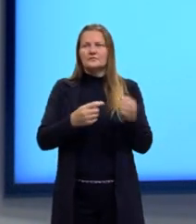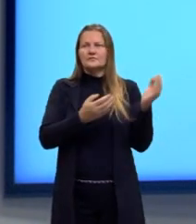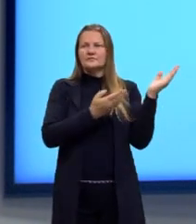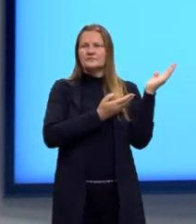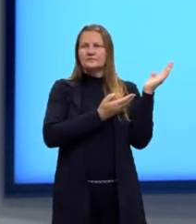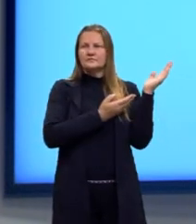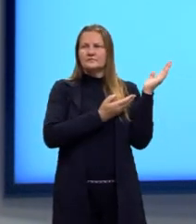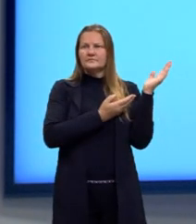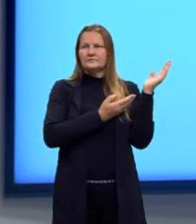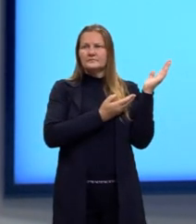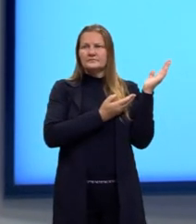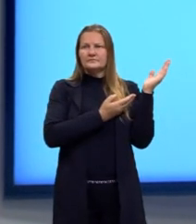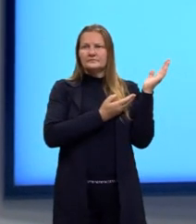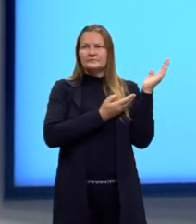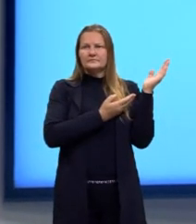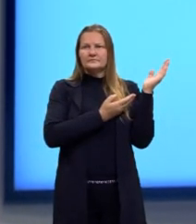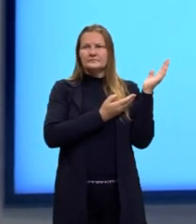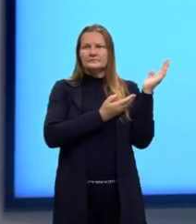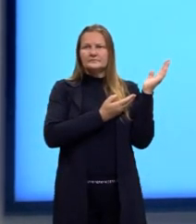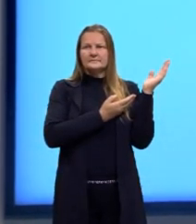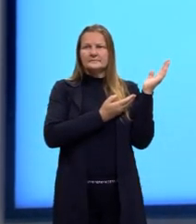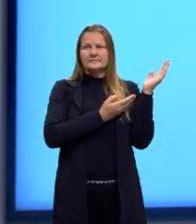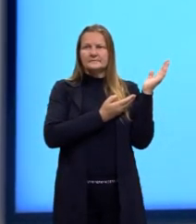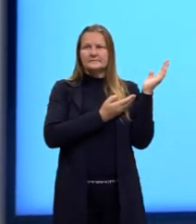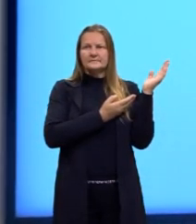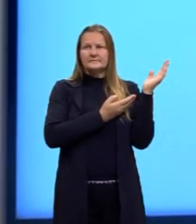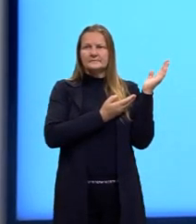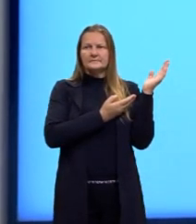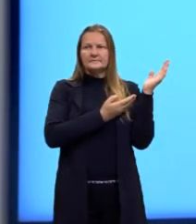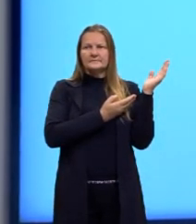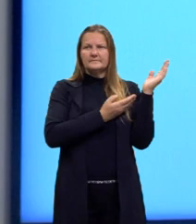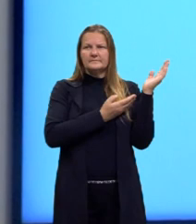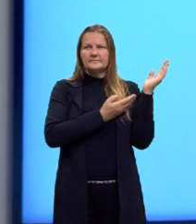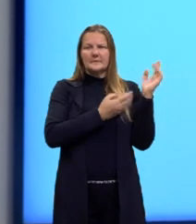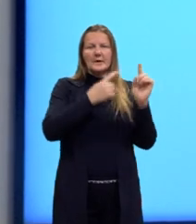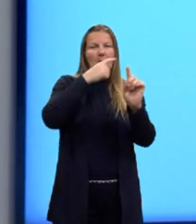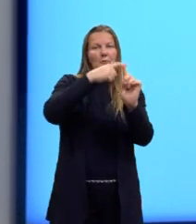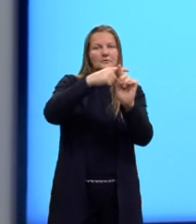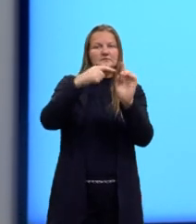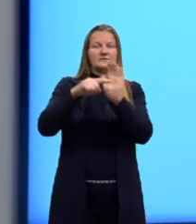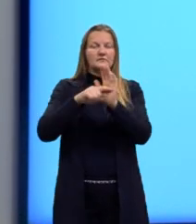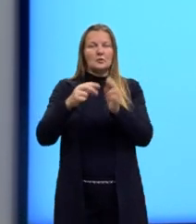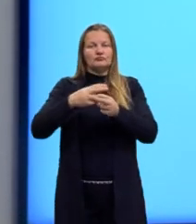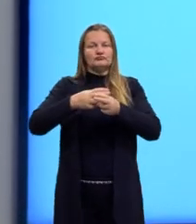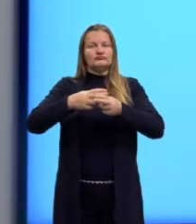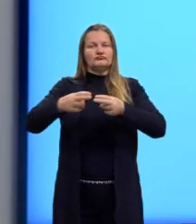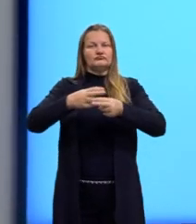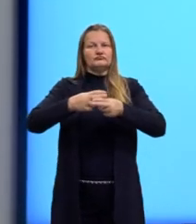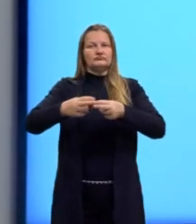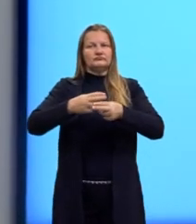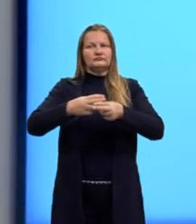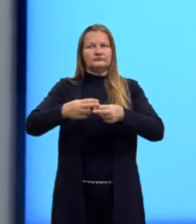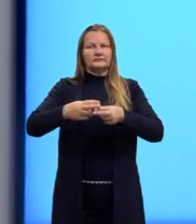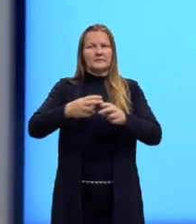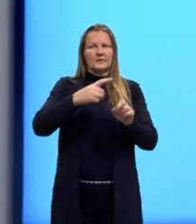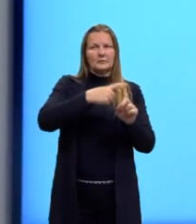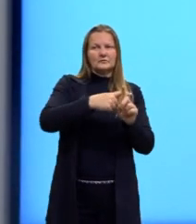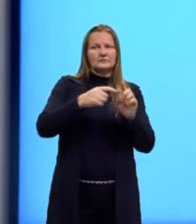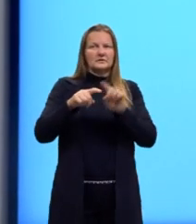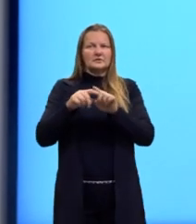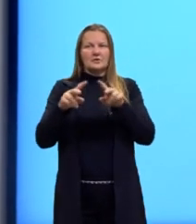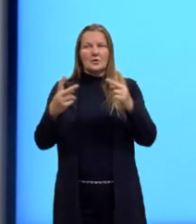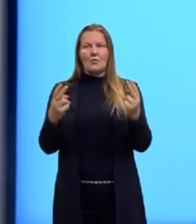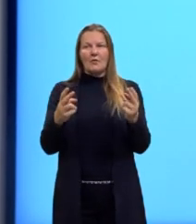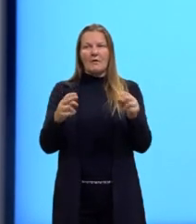neutro. Ele tem a mesma quantidade de cargas positivas e negativas. Se, então, eu passo para uma